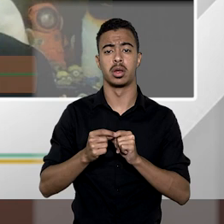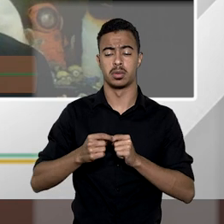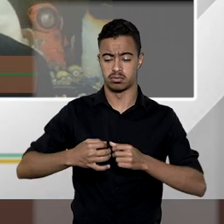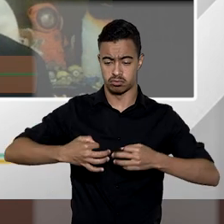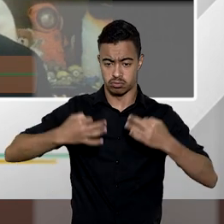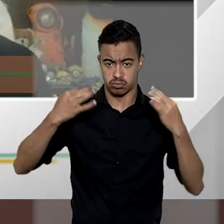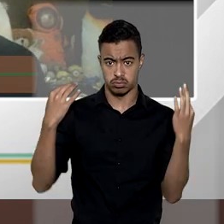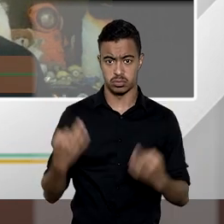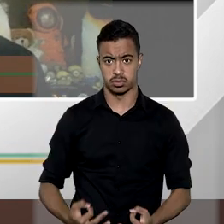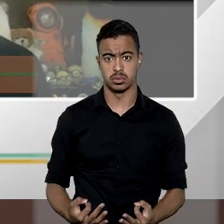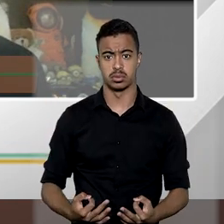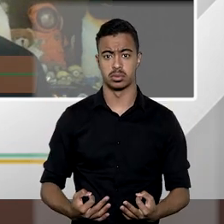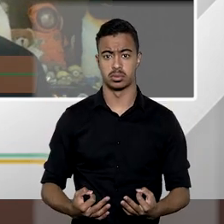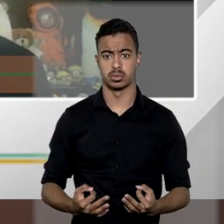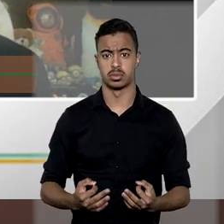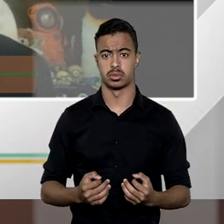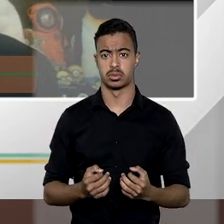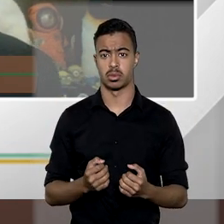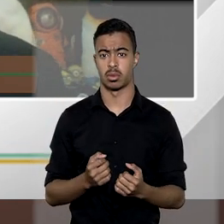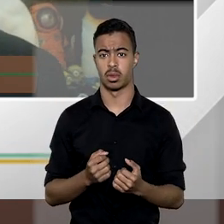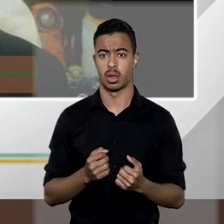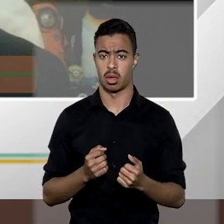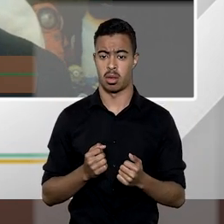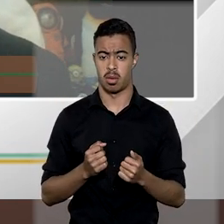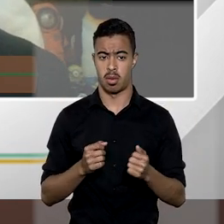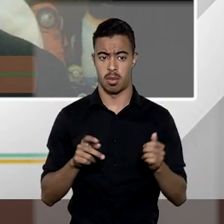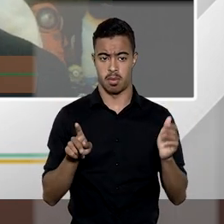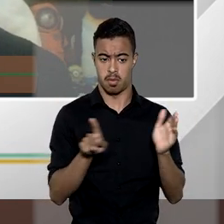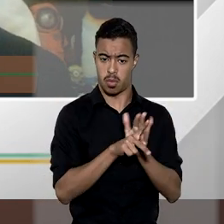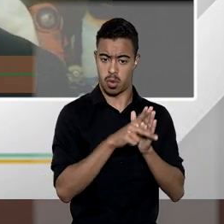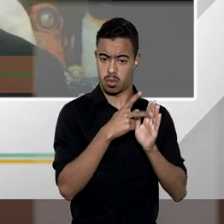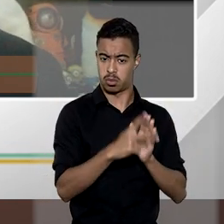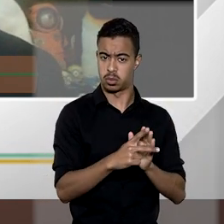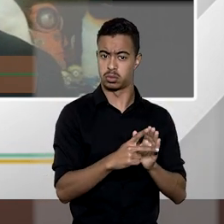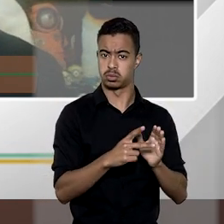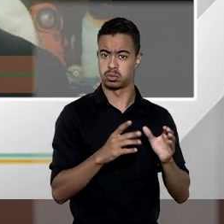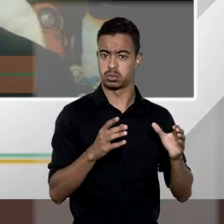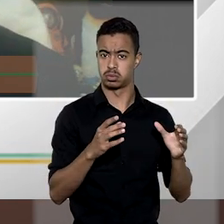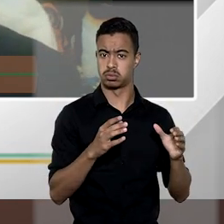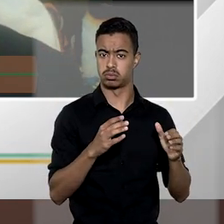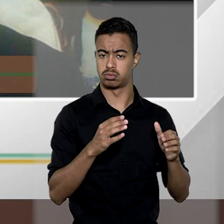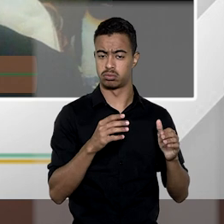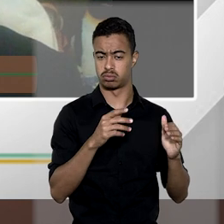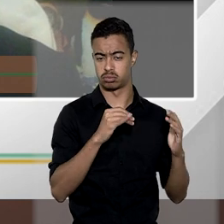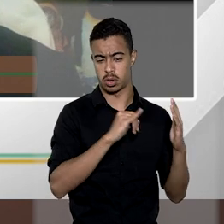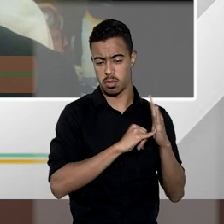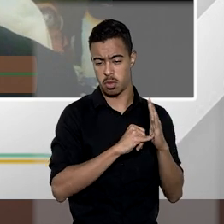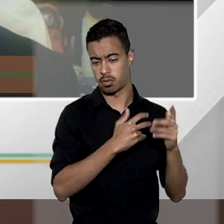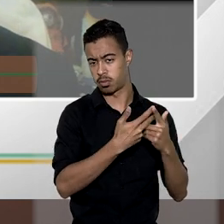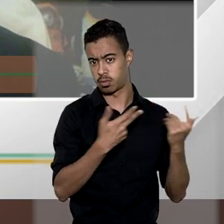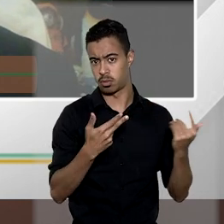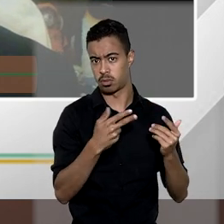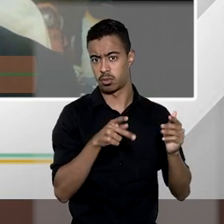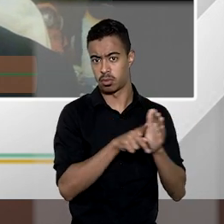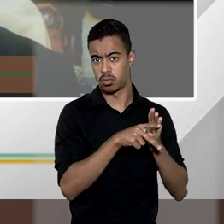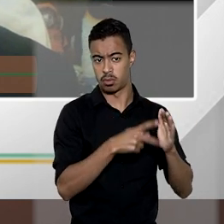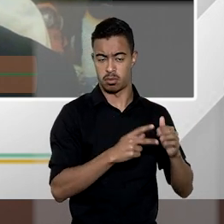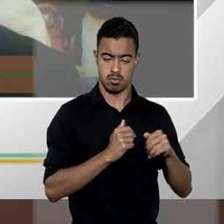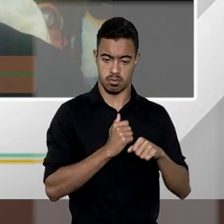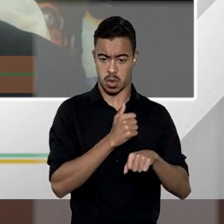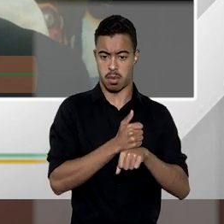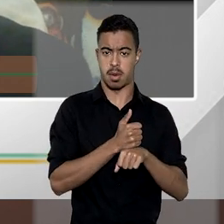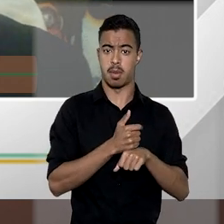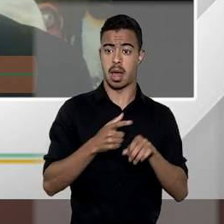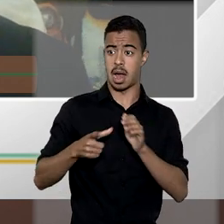efetivação da posse do bem que está sendo objeto da ação de desapropriação